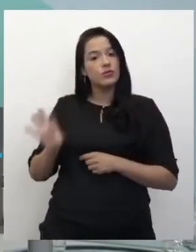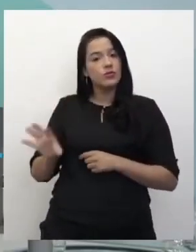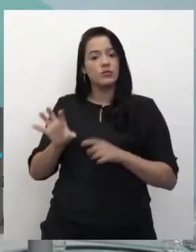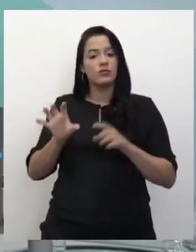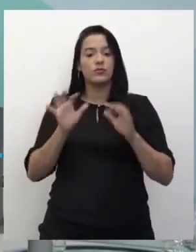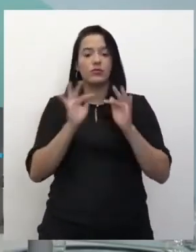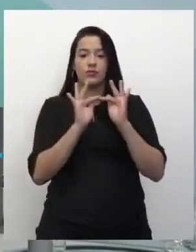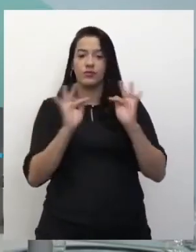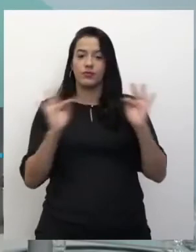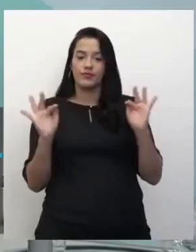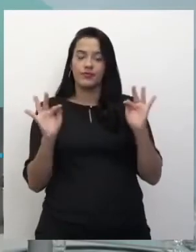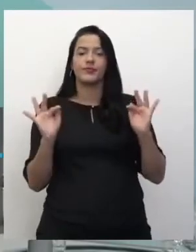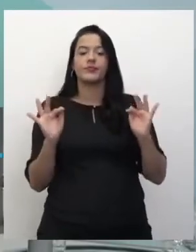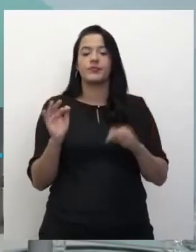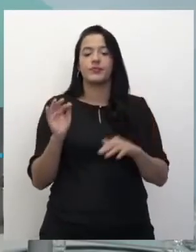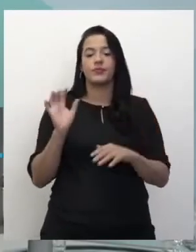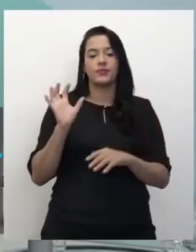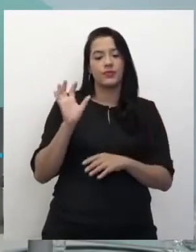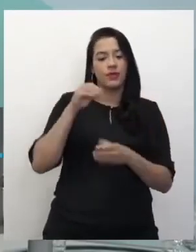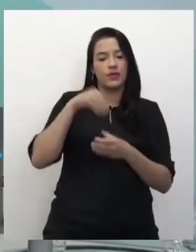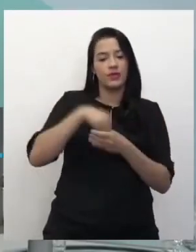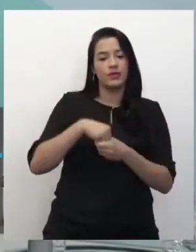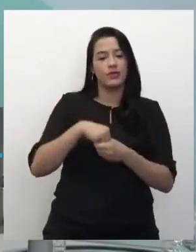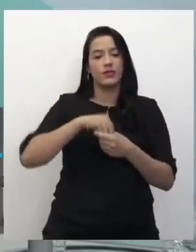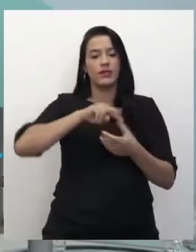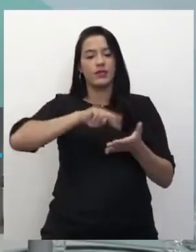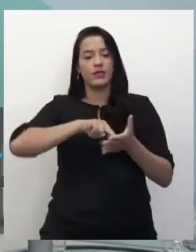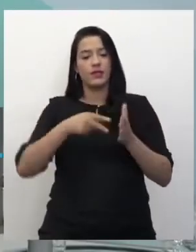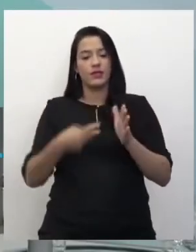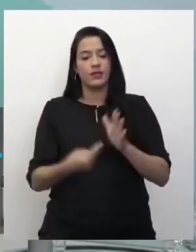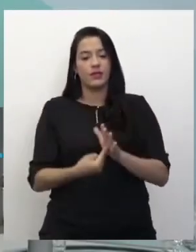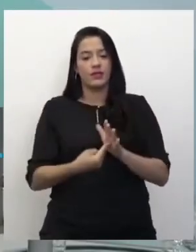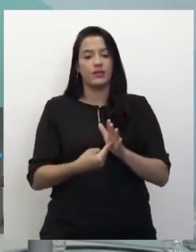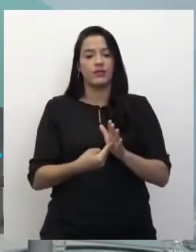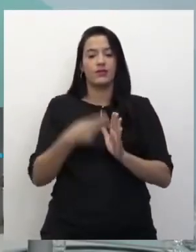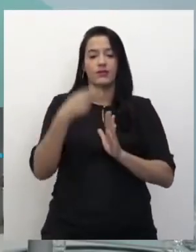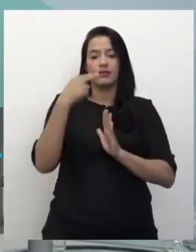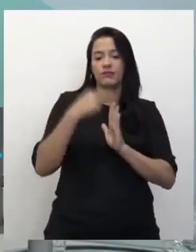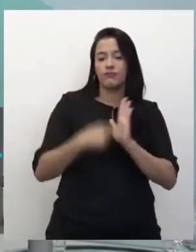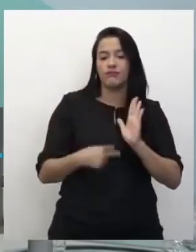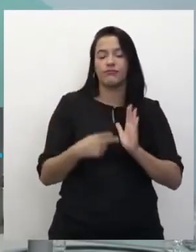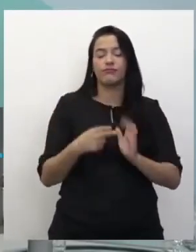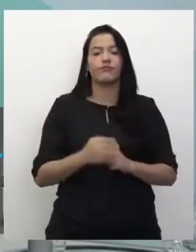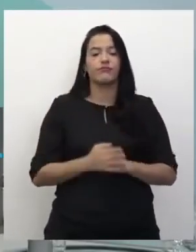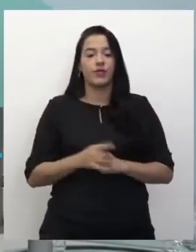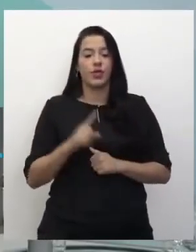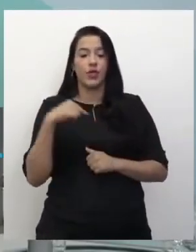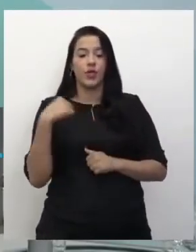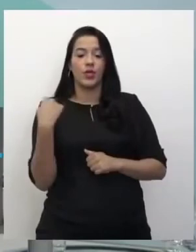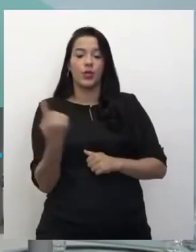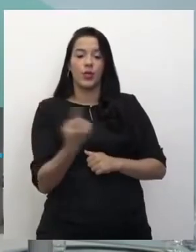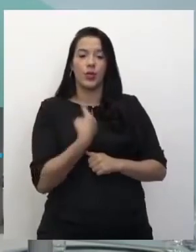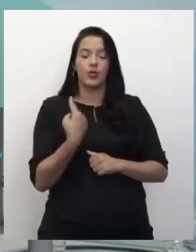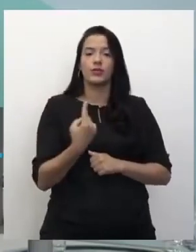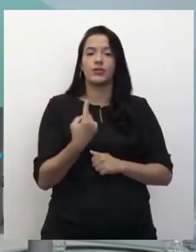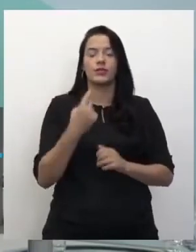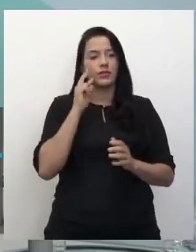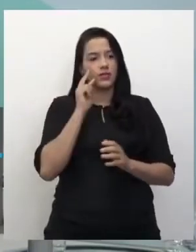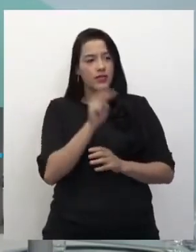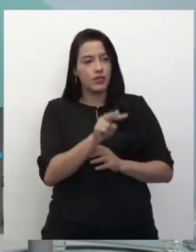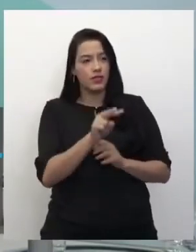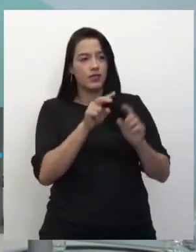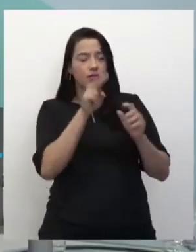texto não está no texto, está na interação texto-leitor. Então, somos nós que construímos os